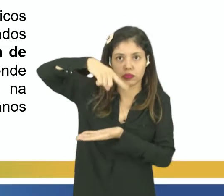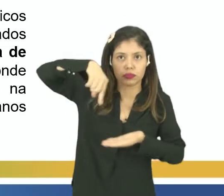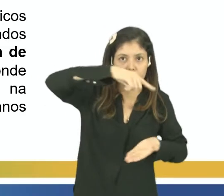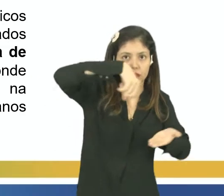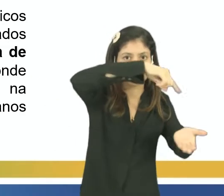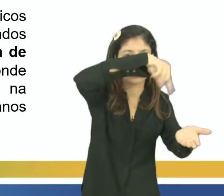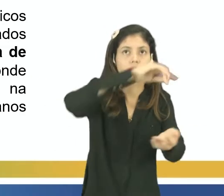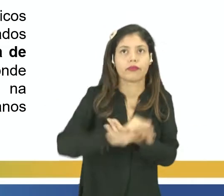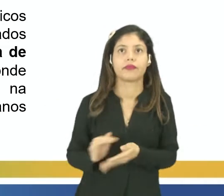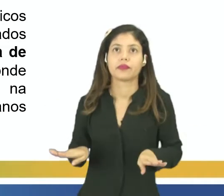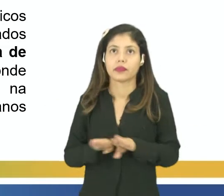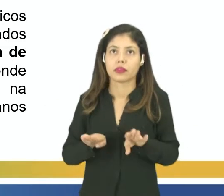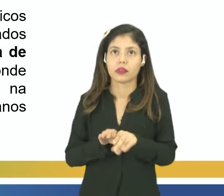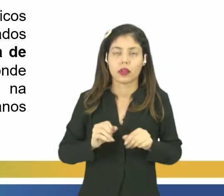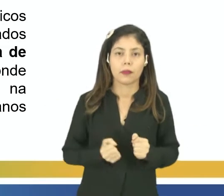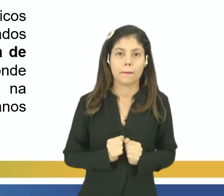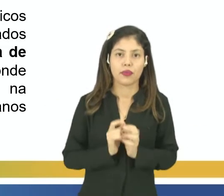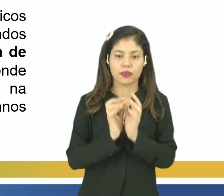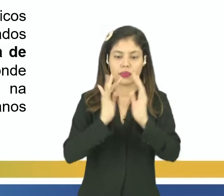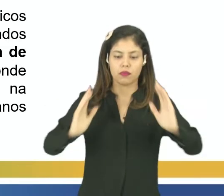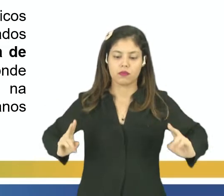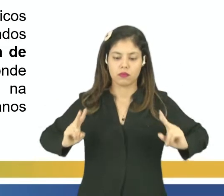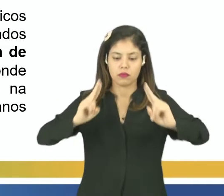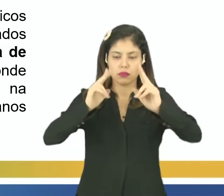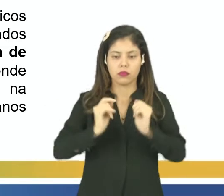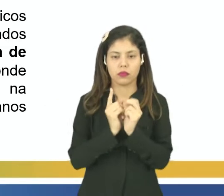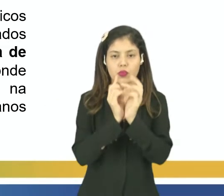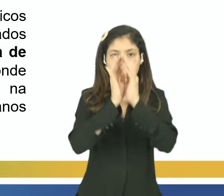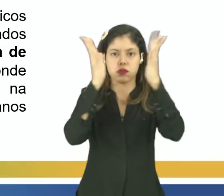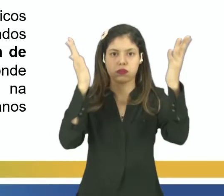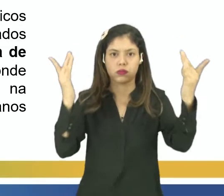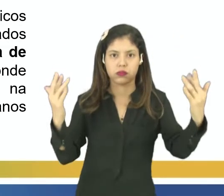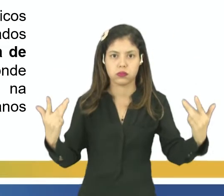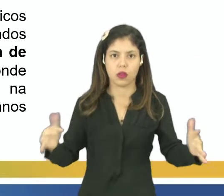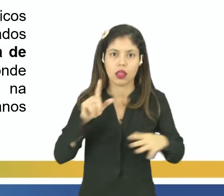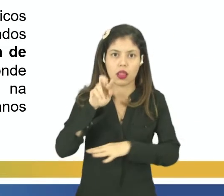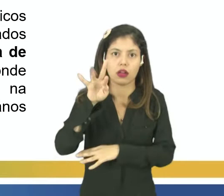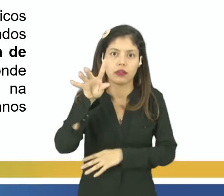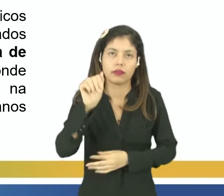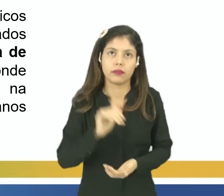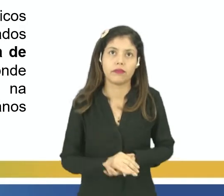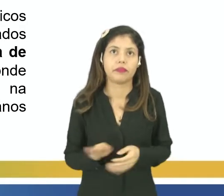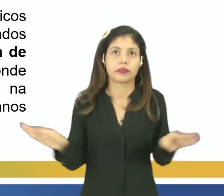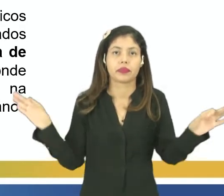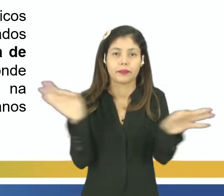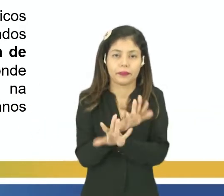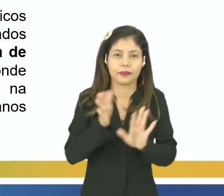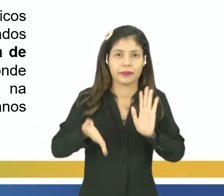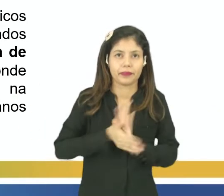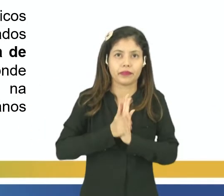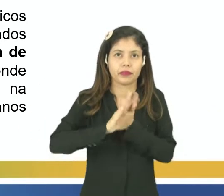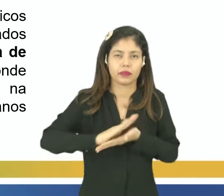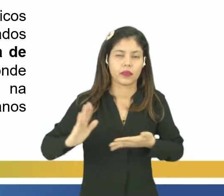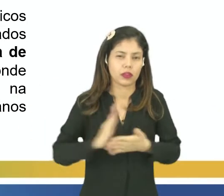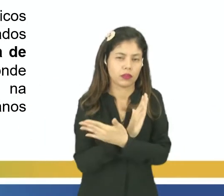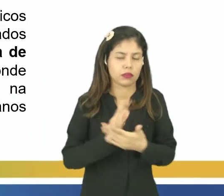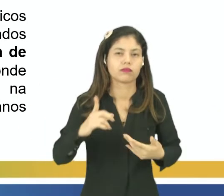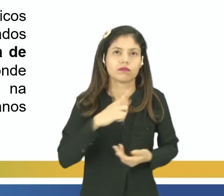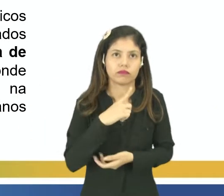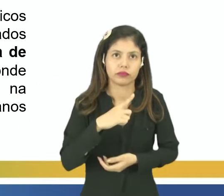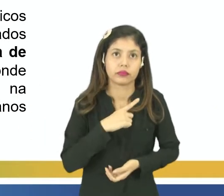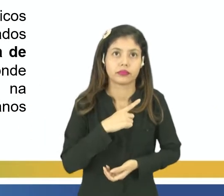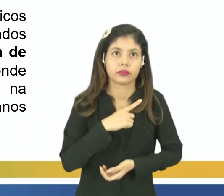vulcânicas e até mesmo queda de meteoros, que podem intensificar ainda mais e levar à destruição de alguns ambientes, né?